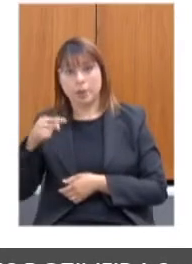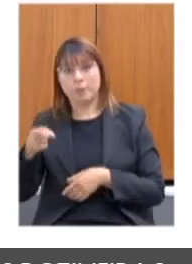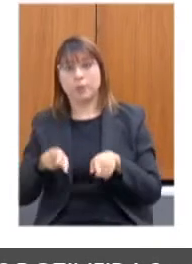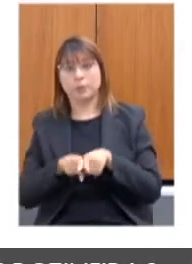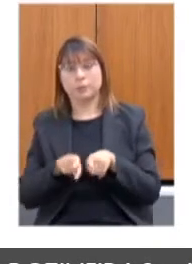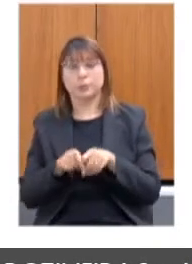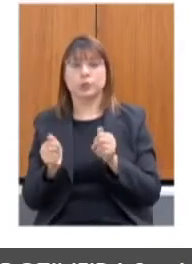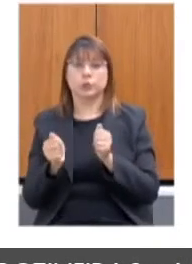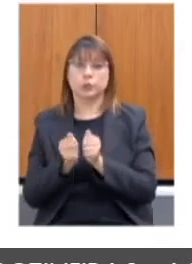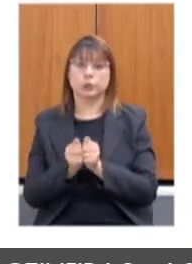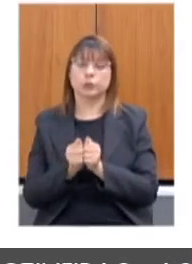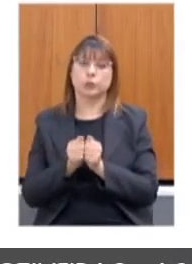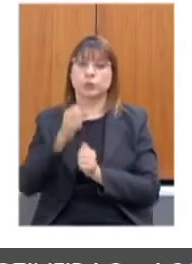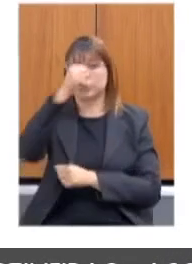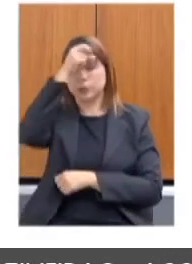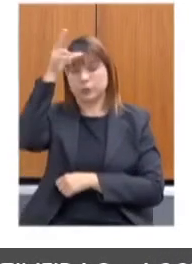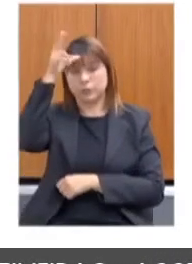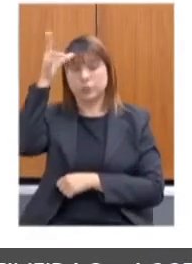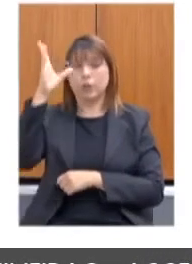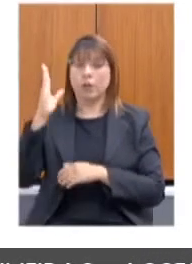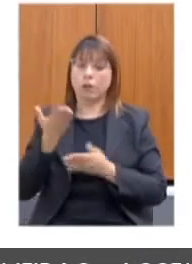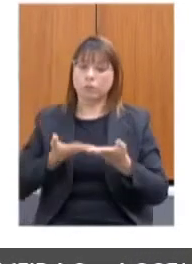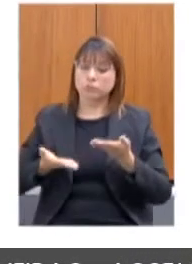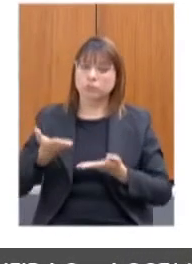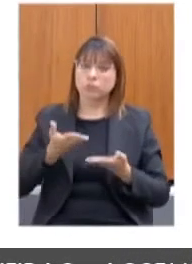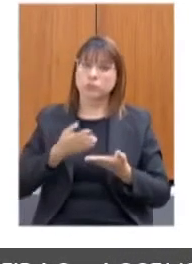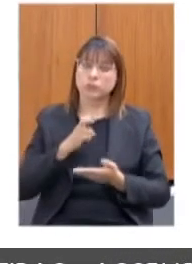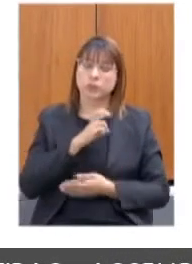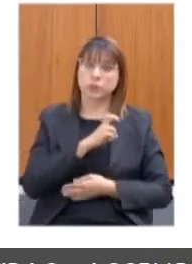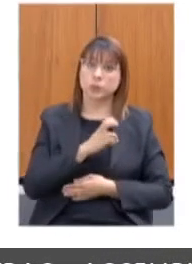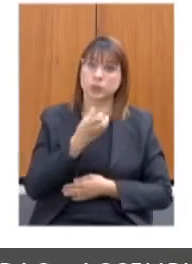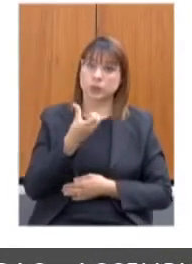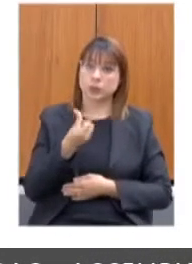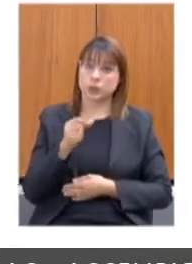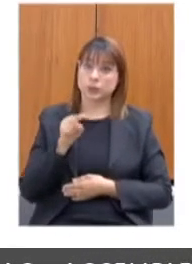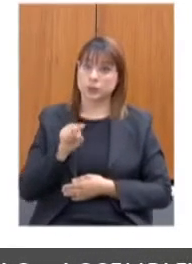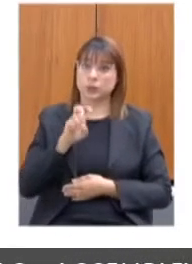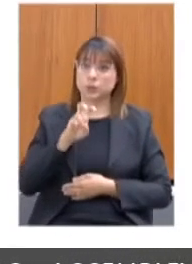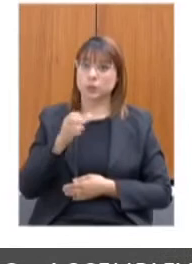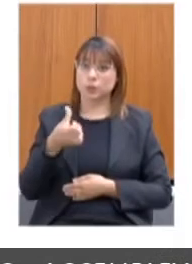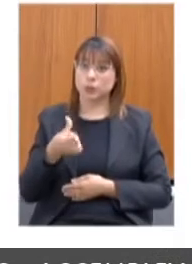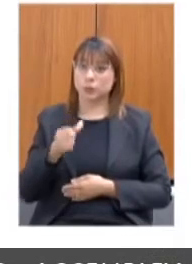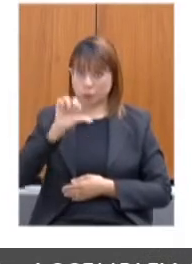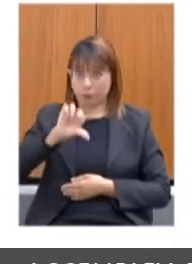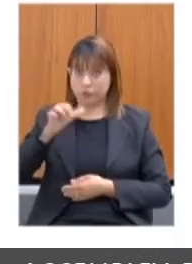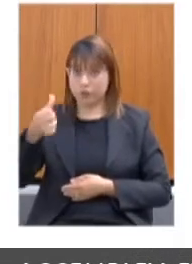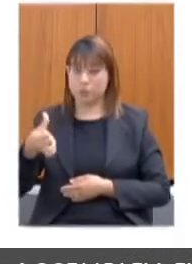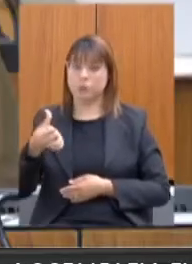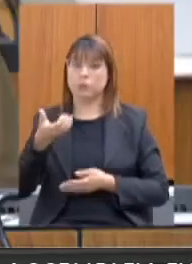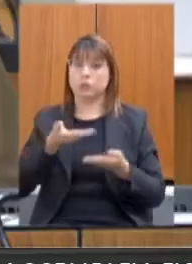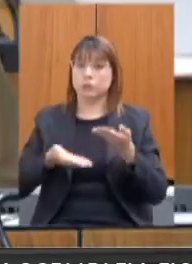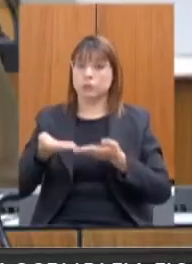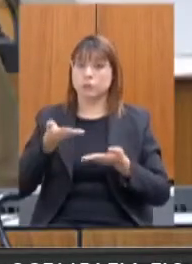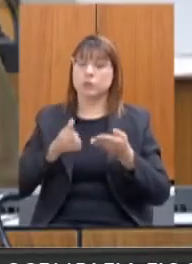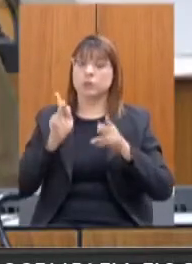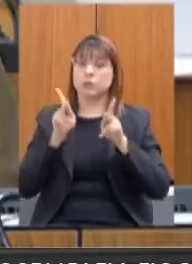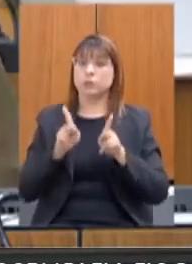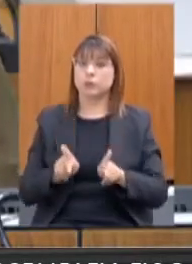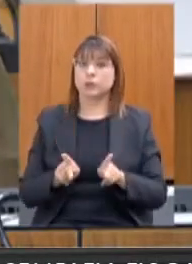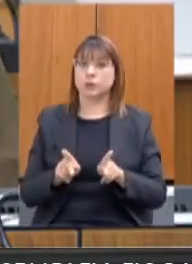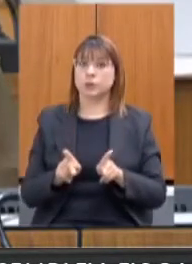para atendimento a... Foram feitos 56.596 atendimentos a pessoas em situação de rua.